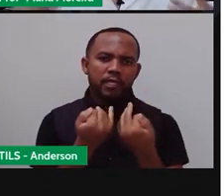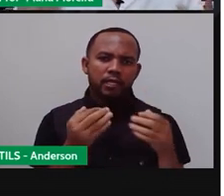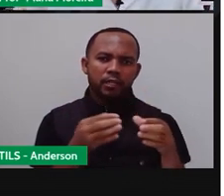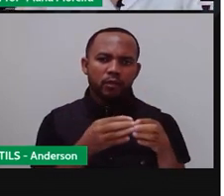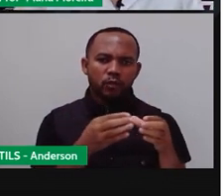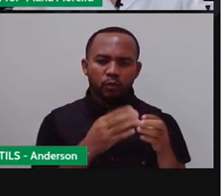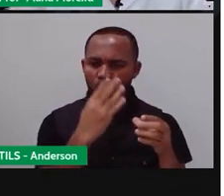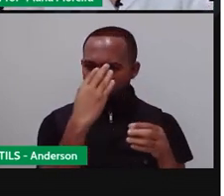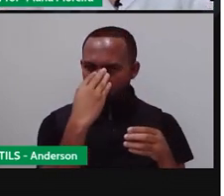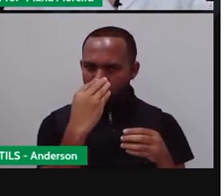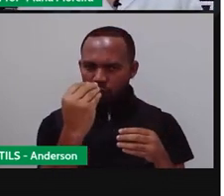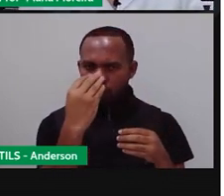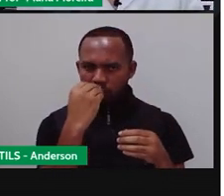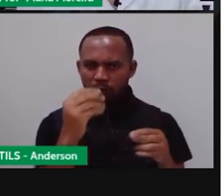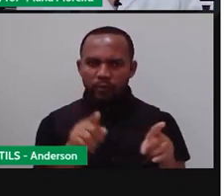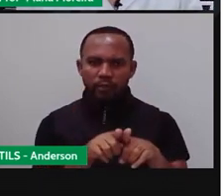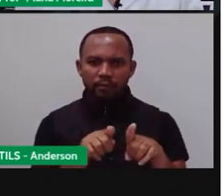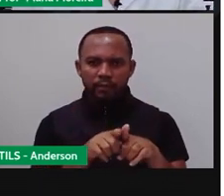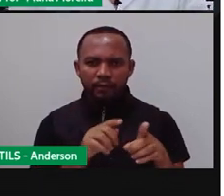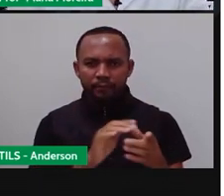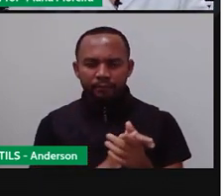óbvio também que houve o quê?